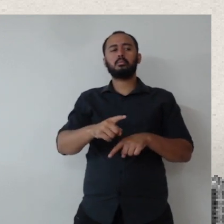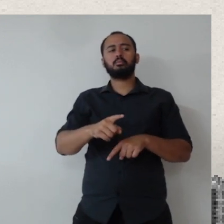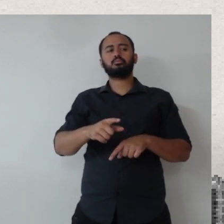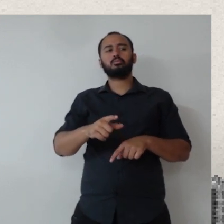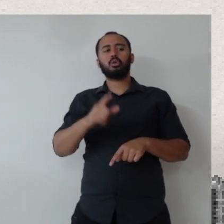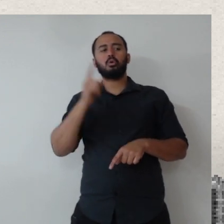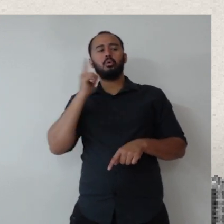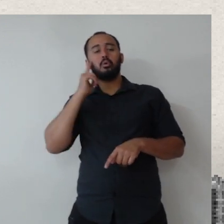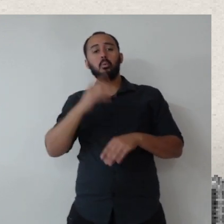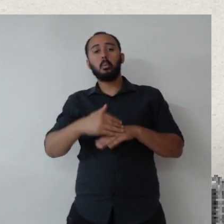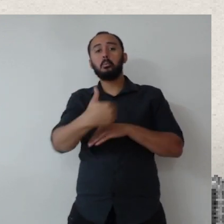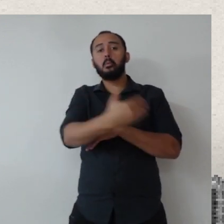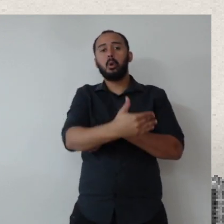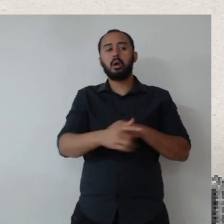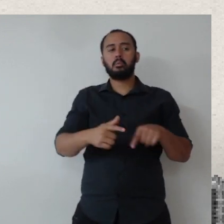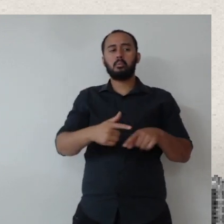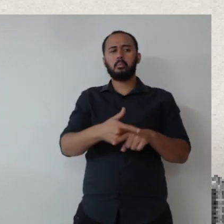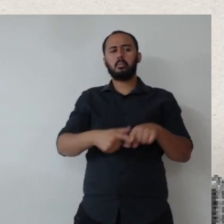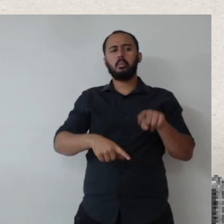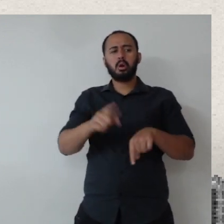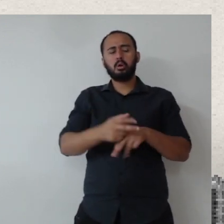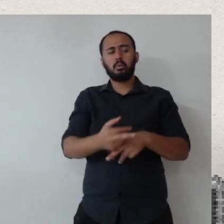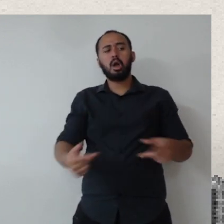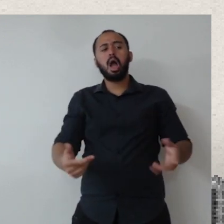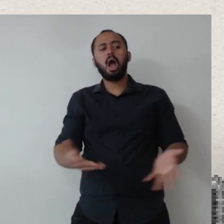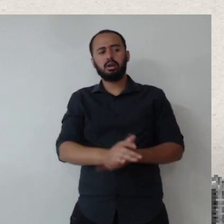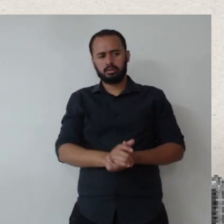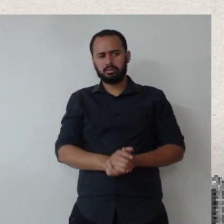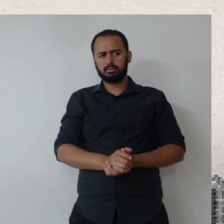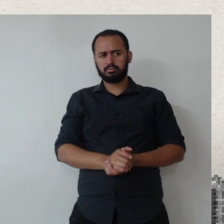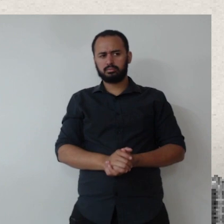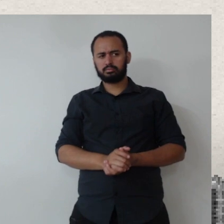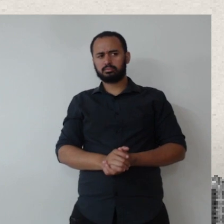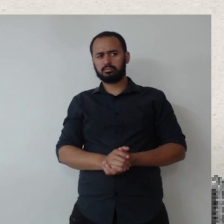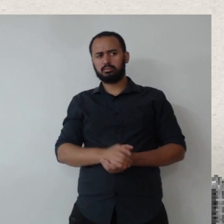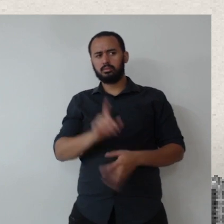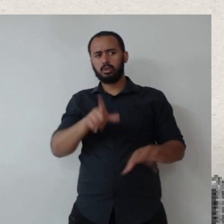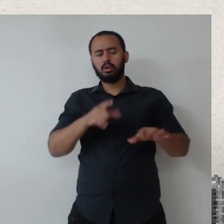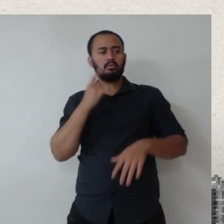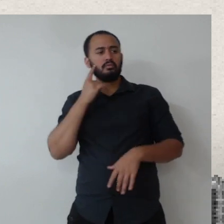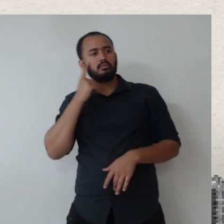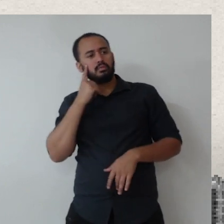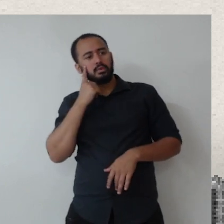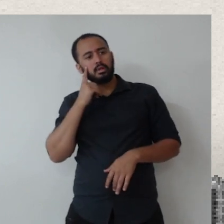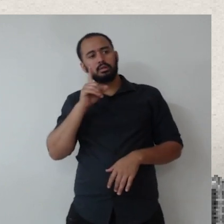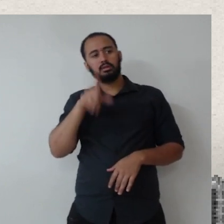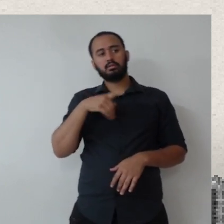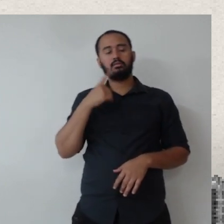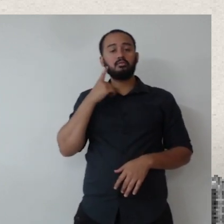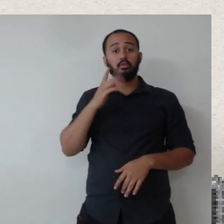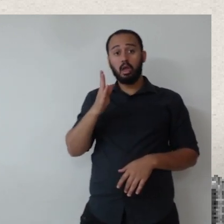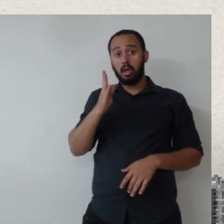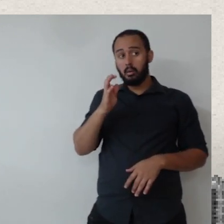contratação boa, a gente tem que conhecer o mercado. Então, assim, quando o critério de sustentabilidade é em cima de um bem que não está abordado nos guias,